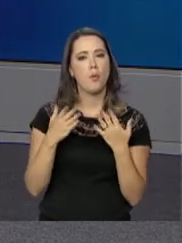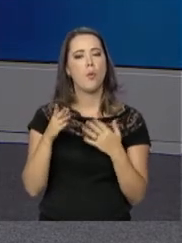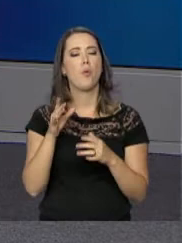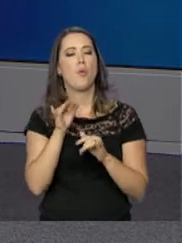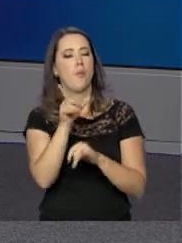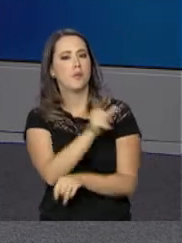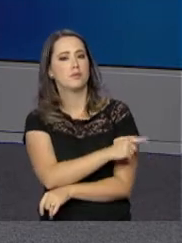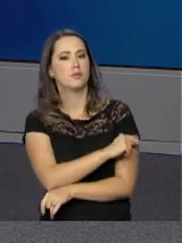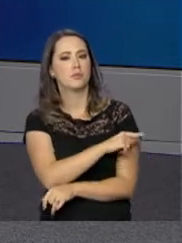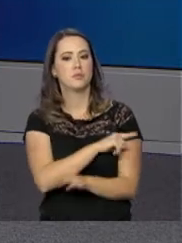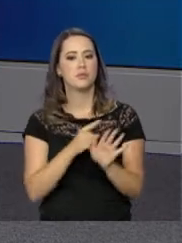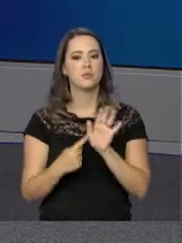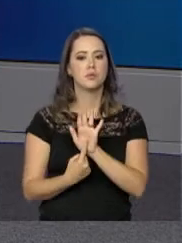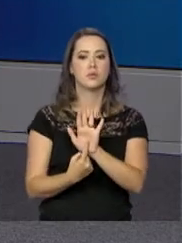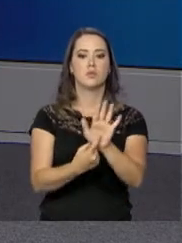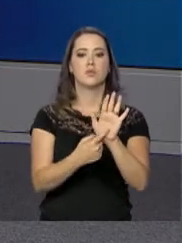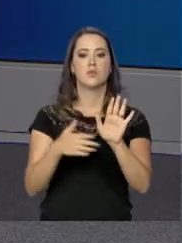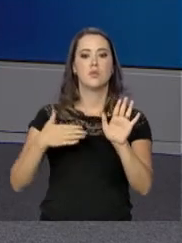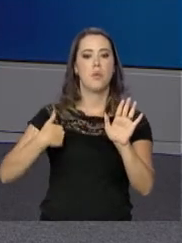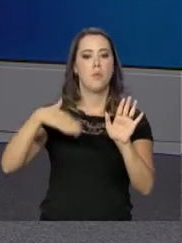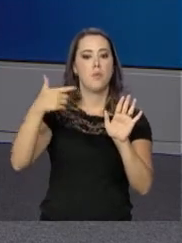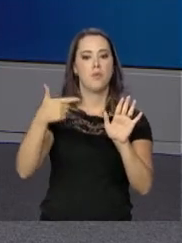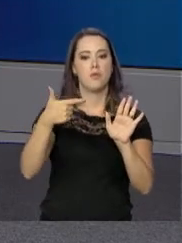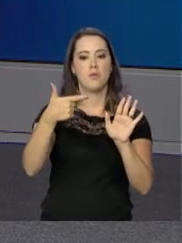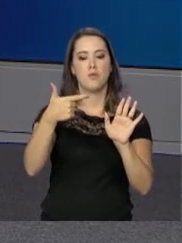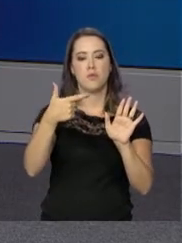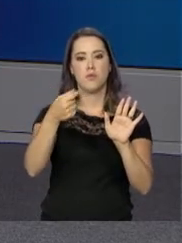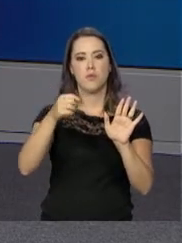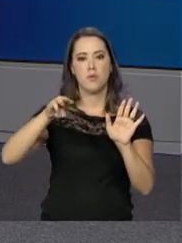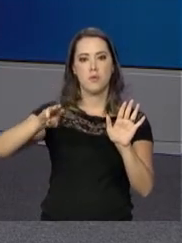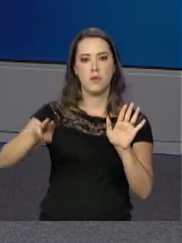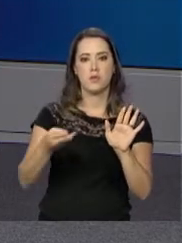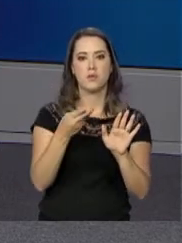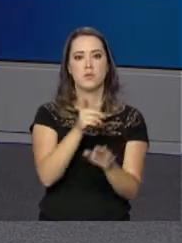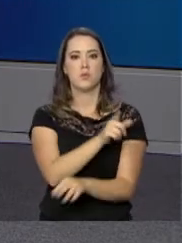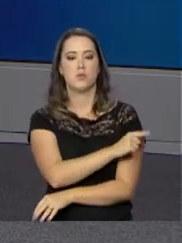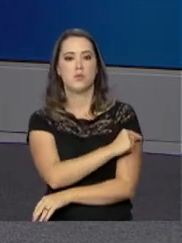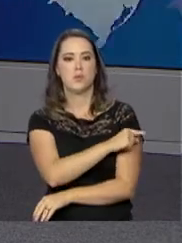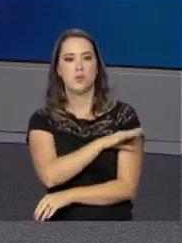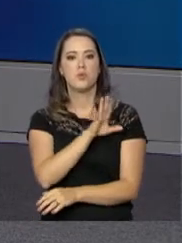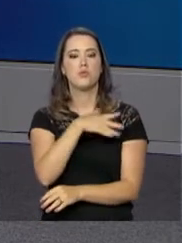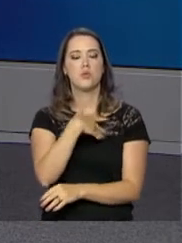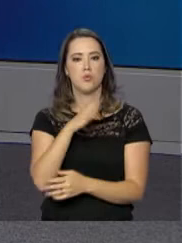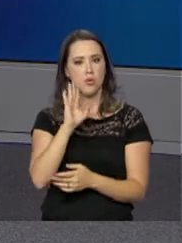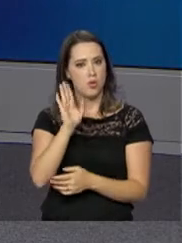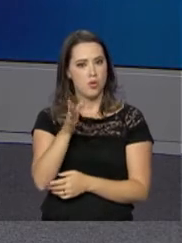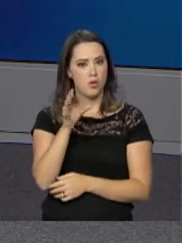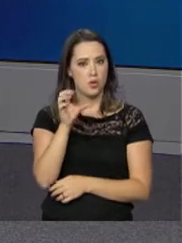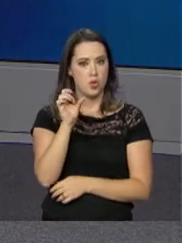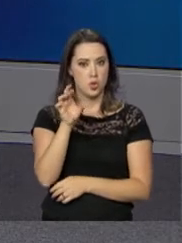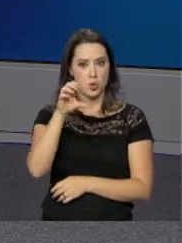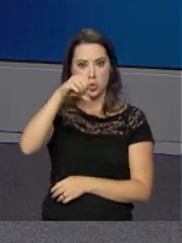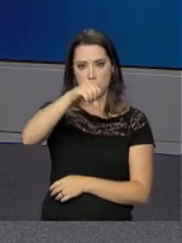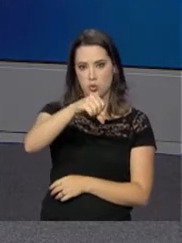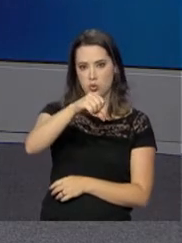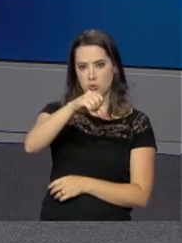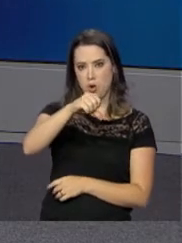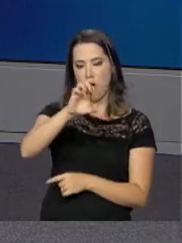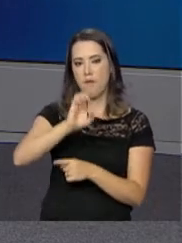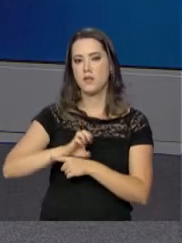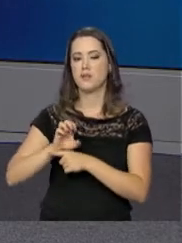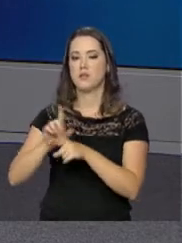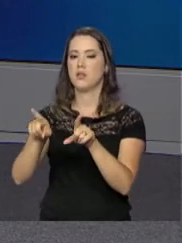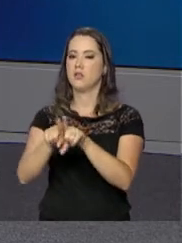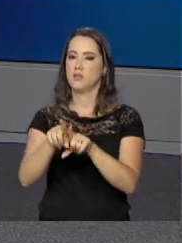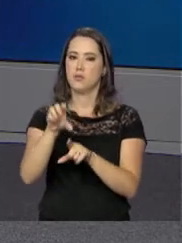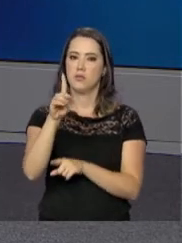mostra que mais de 20 milhões de doses foram aplicadas. Apenas nove estados e o Distrito Federal,